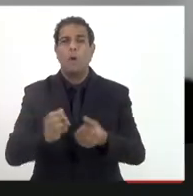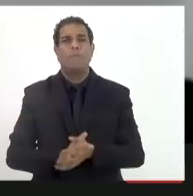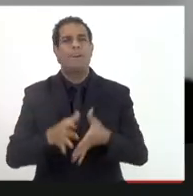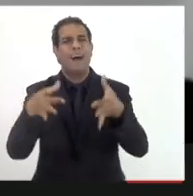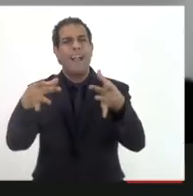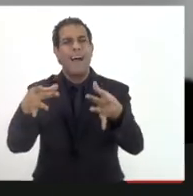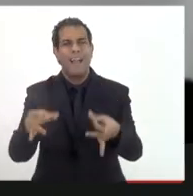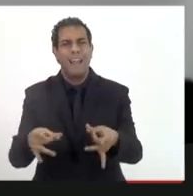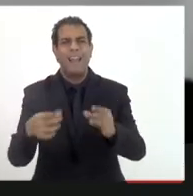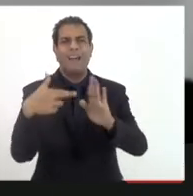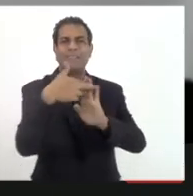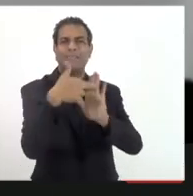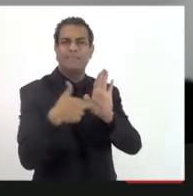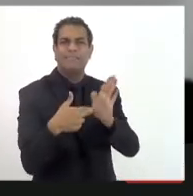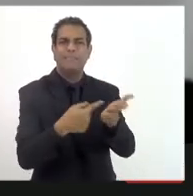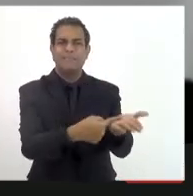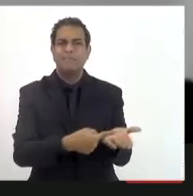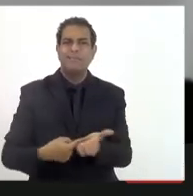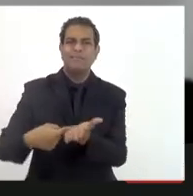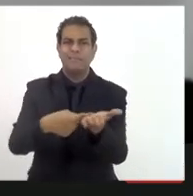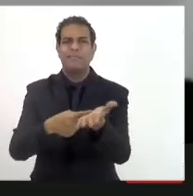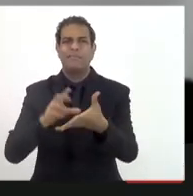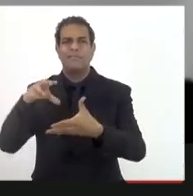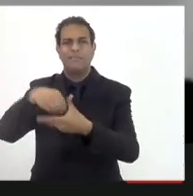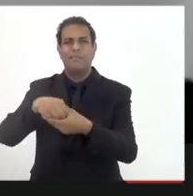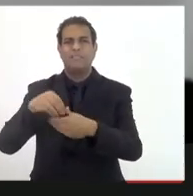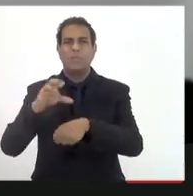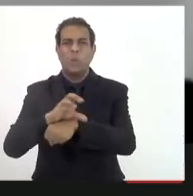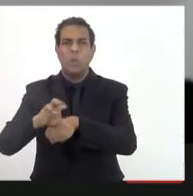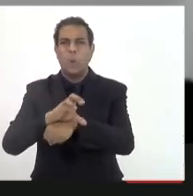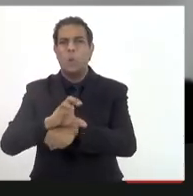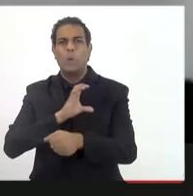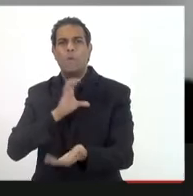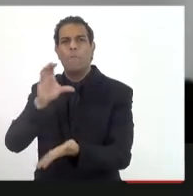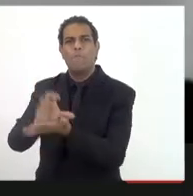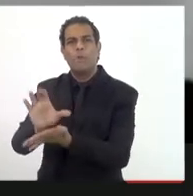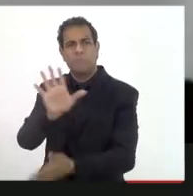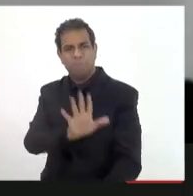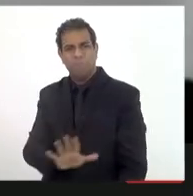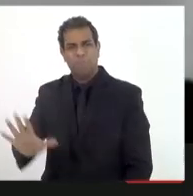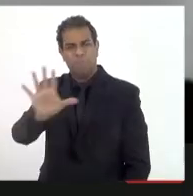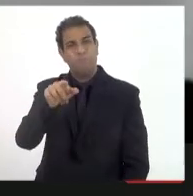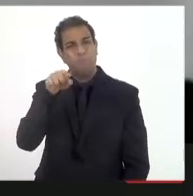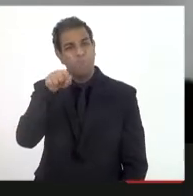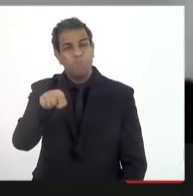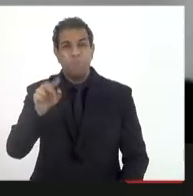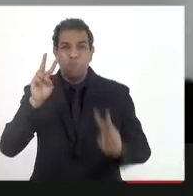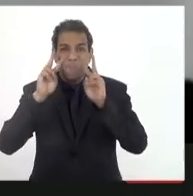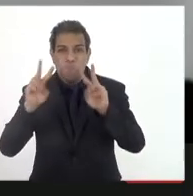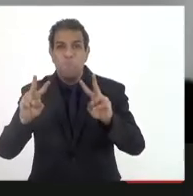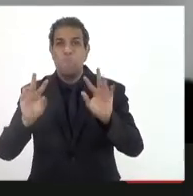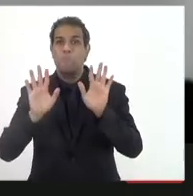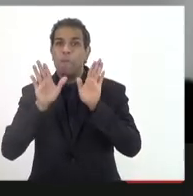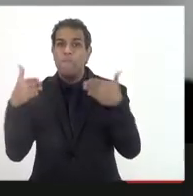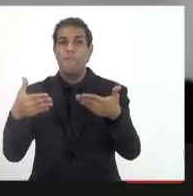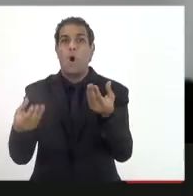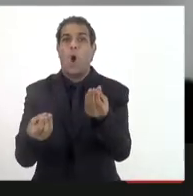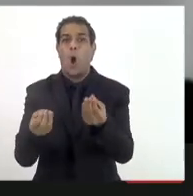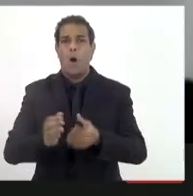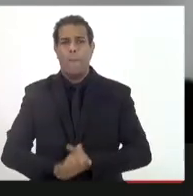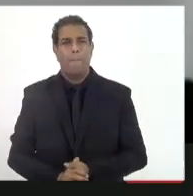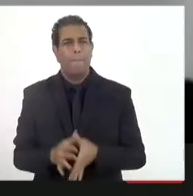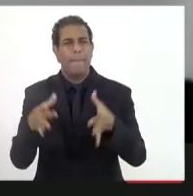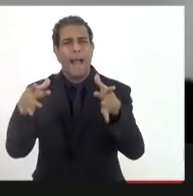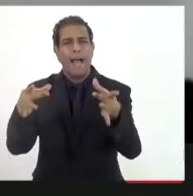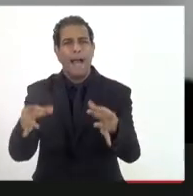detalhar, regulamentar a emenda constitucional que instituiu o Fundo Soberano. Então, eu vou fazer observações bem focadas mesmo, tá, Mauro